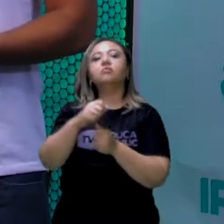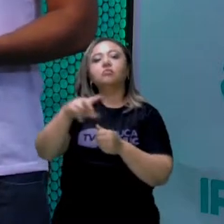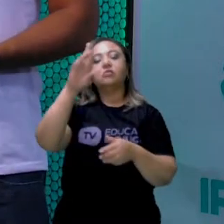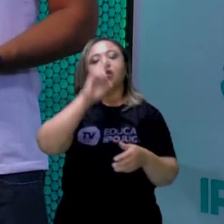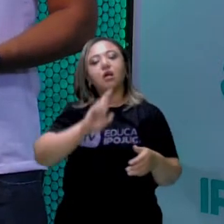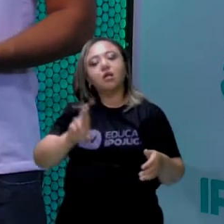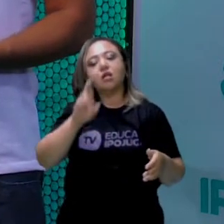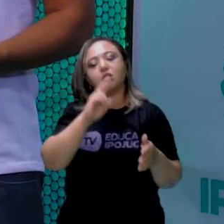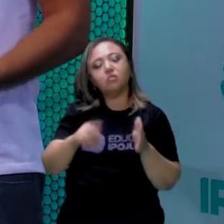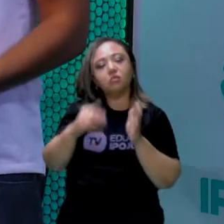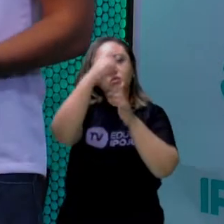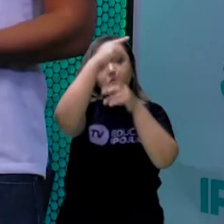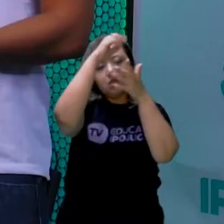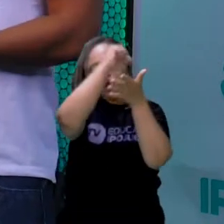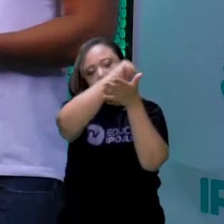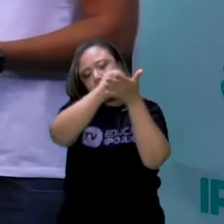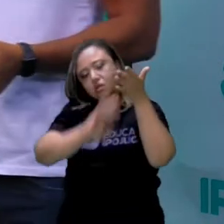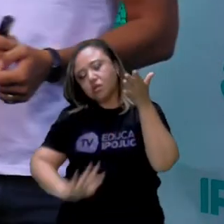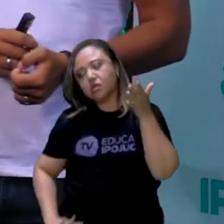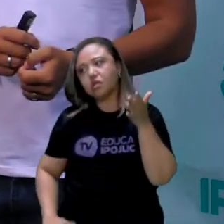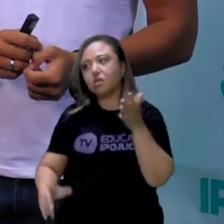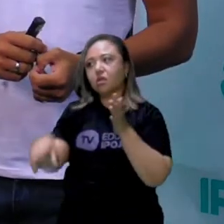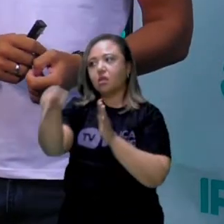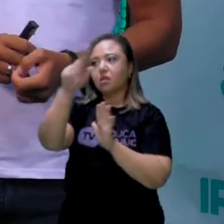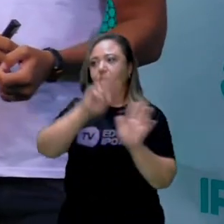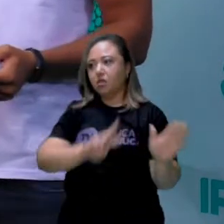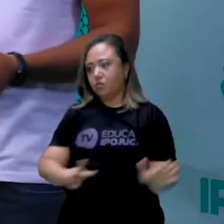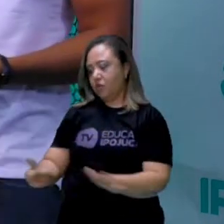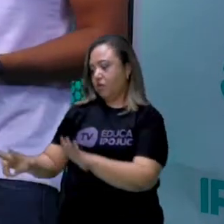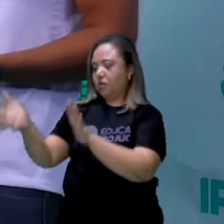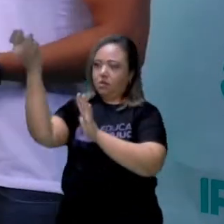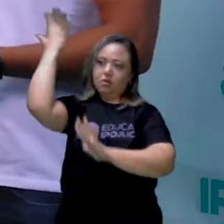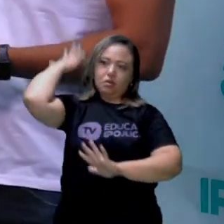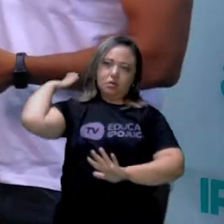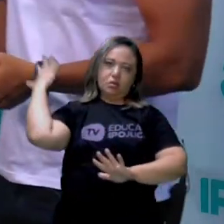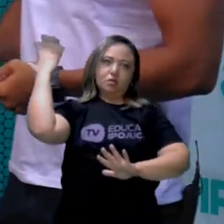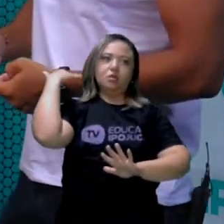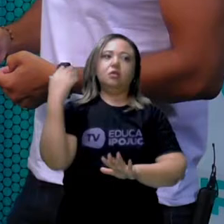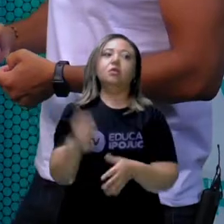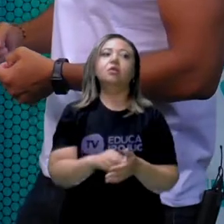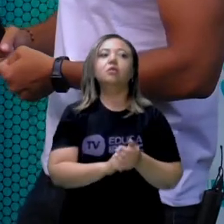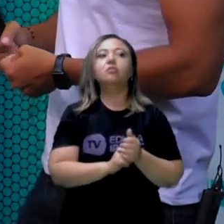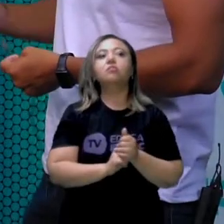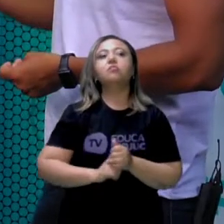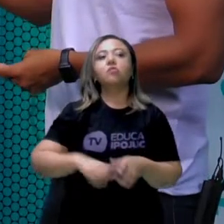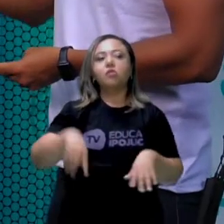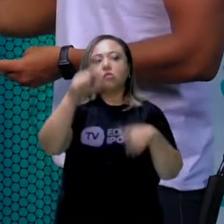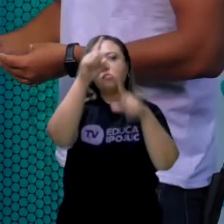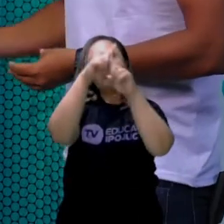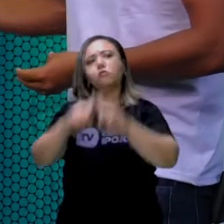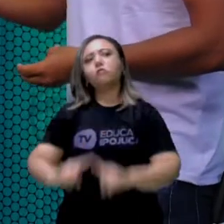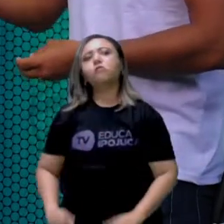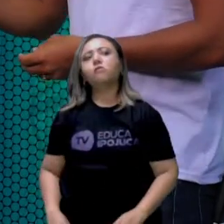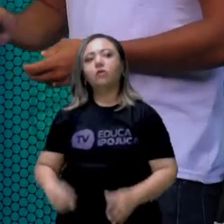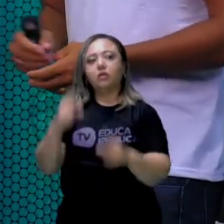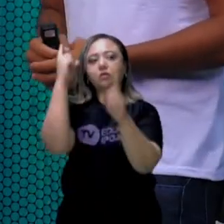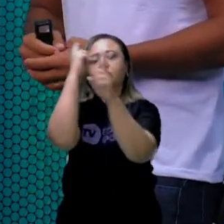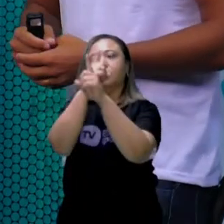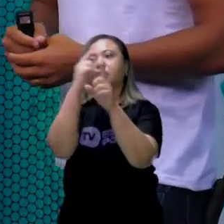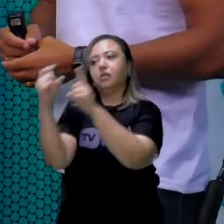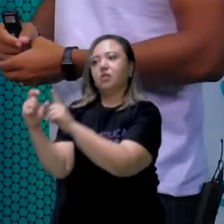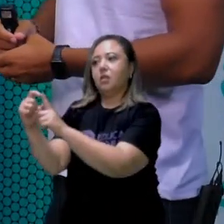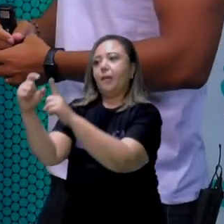a nossa correção do diagrama da semana passada. Na semana passada eu deixei para vocês como desafio encontrar essas